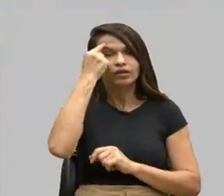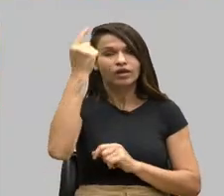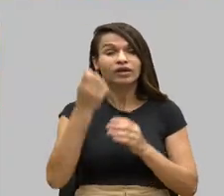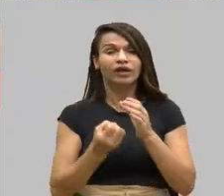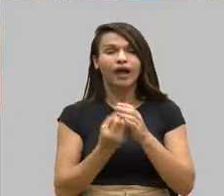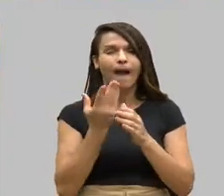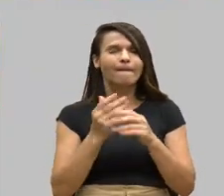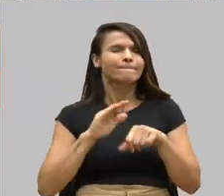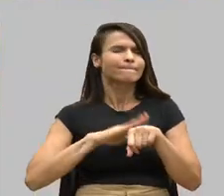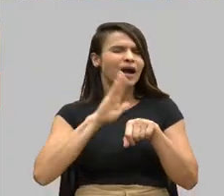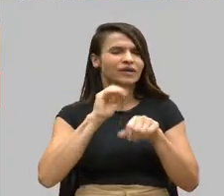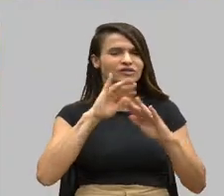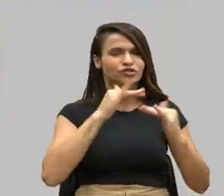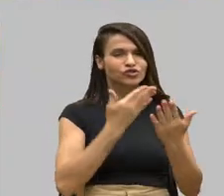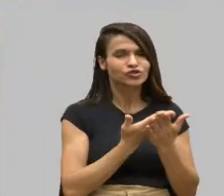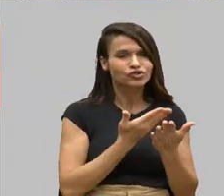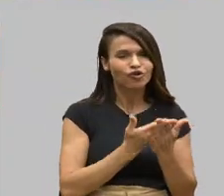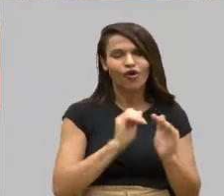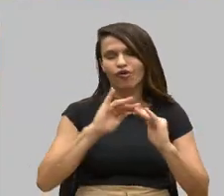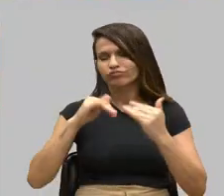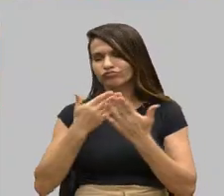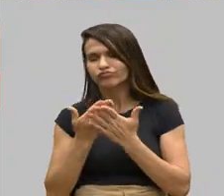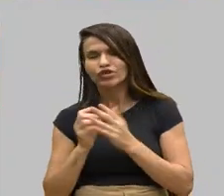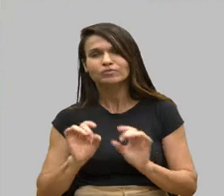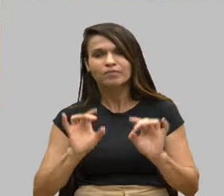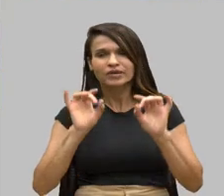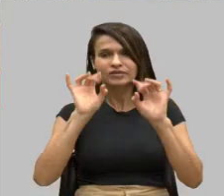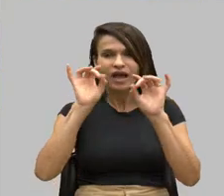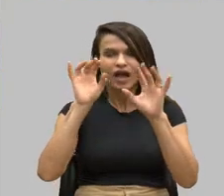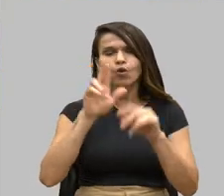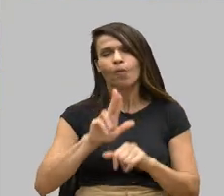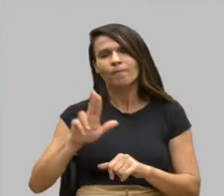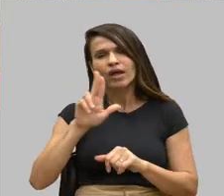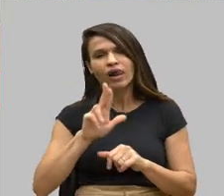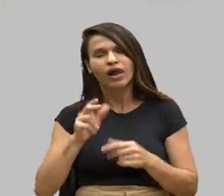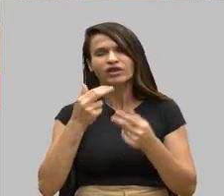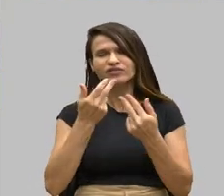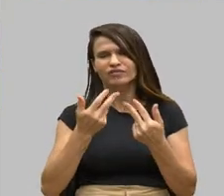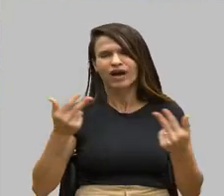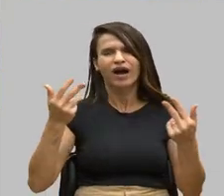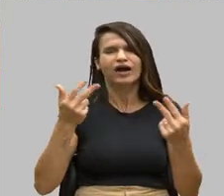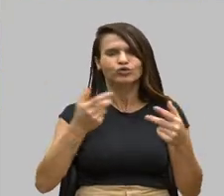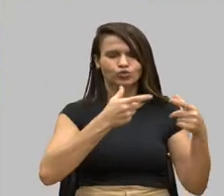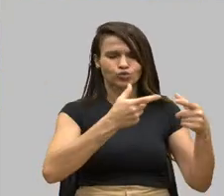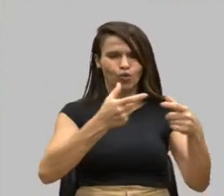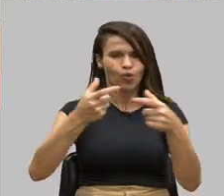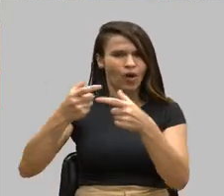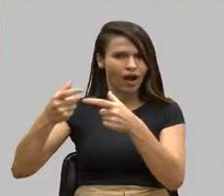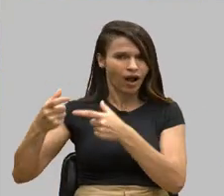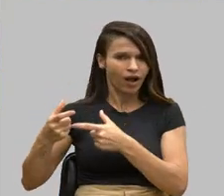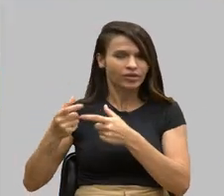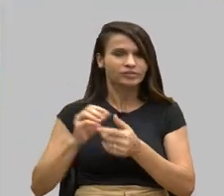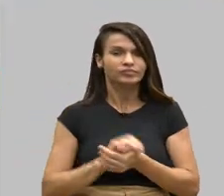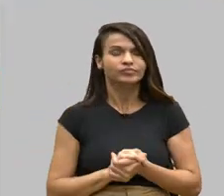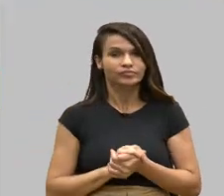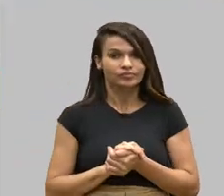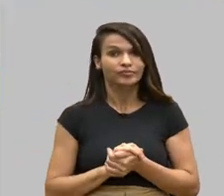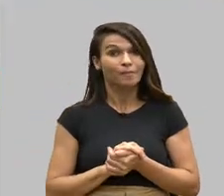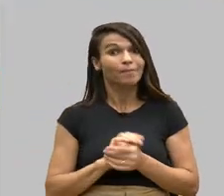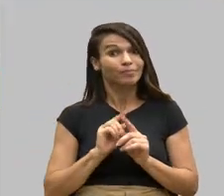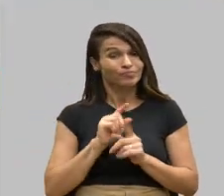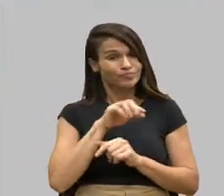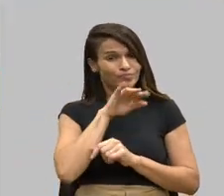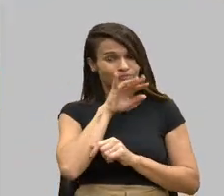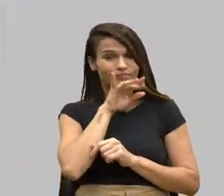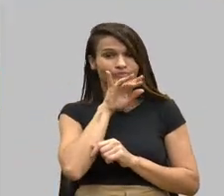escolas especiais em Uberlândia, Montes Claros, Uberaba, Valadares, e outros centros. Mas é terrível, gente.